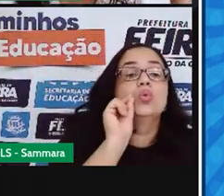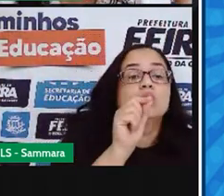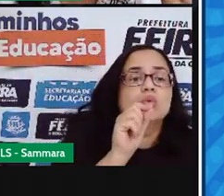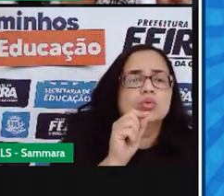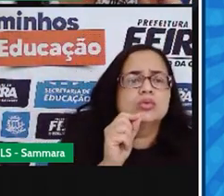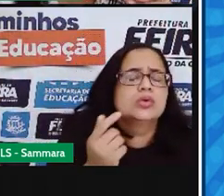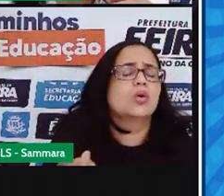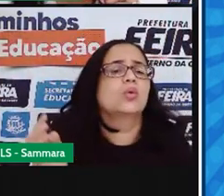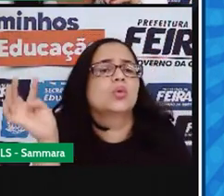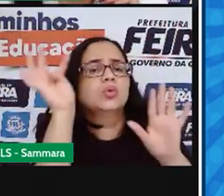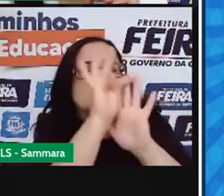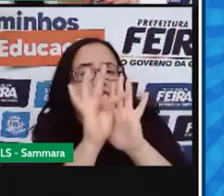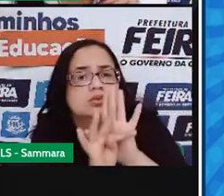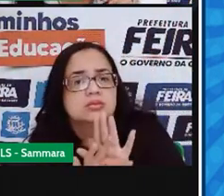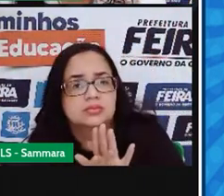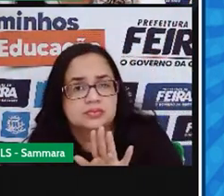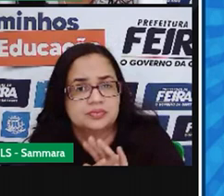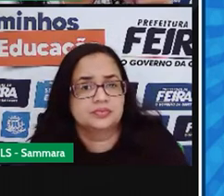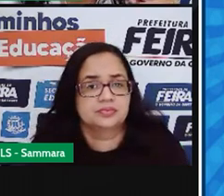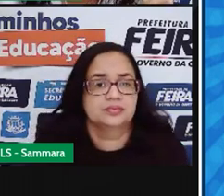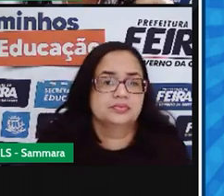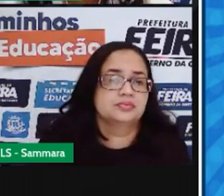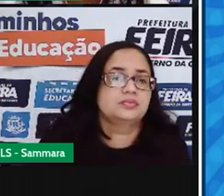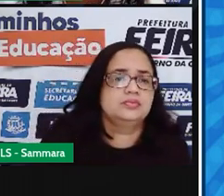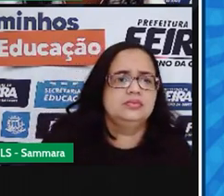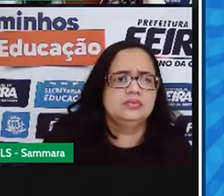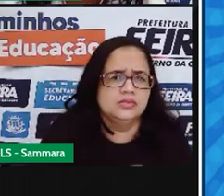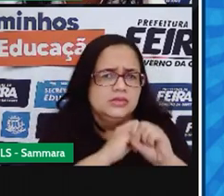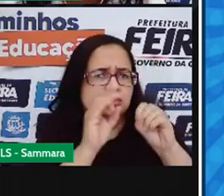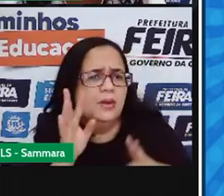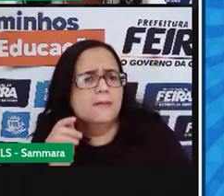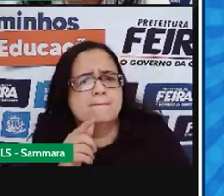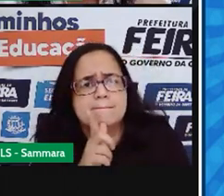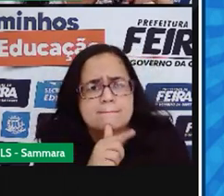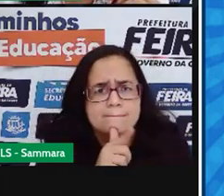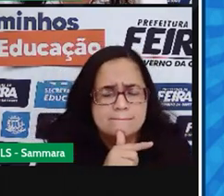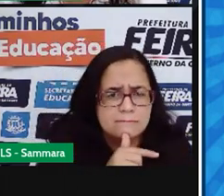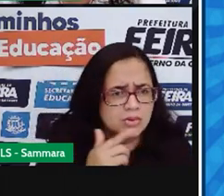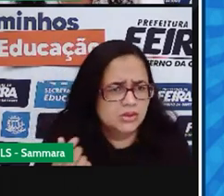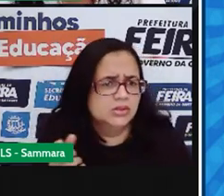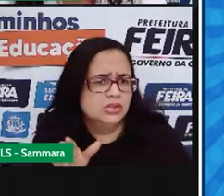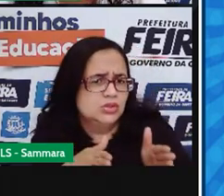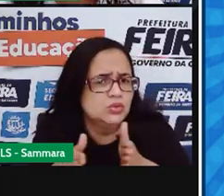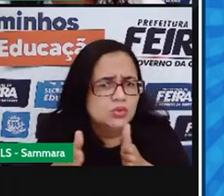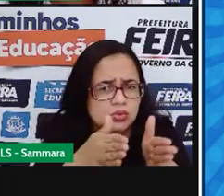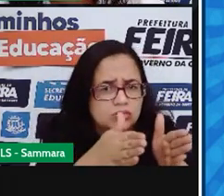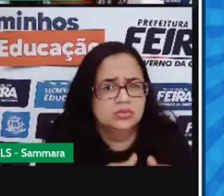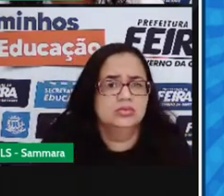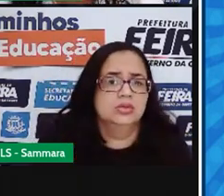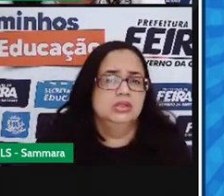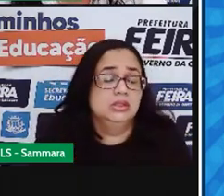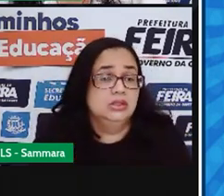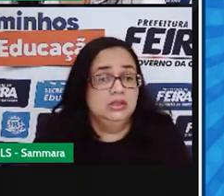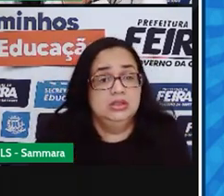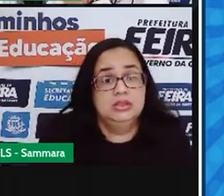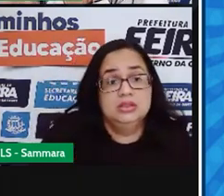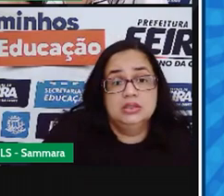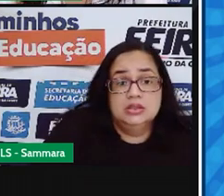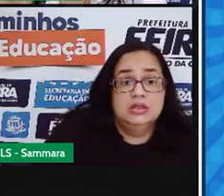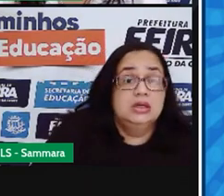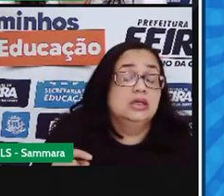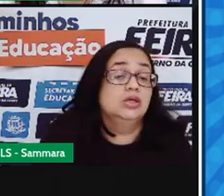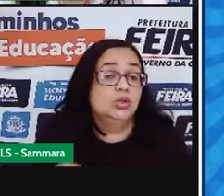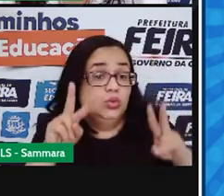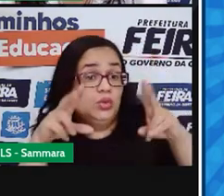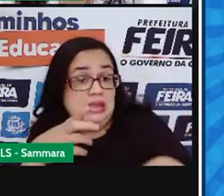Qual é o texto que chama a atenção? Vazou, molhou, entupiu? Essas